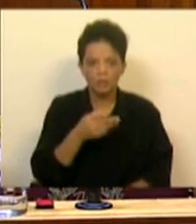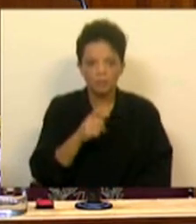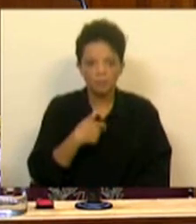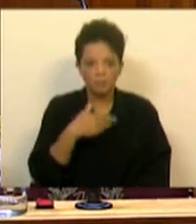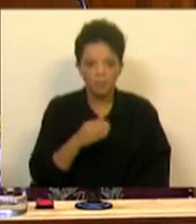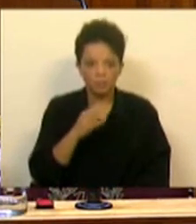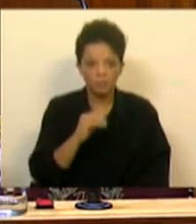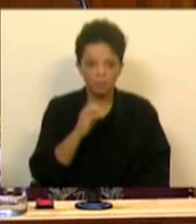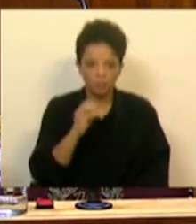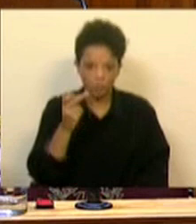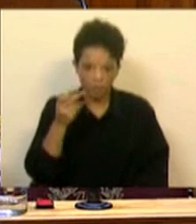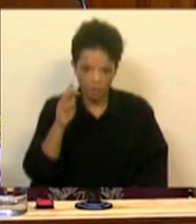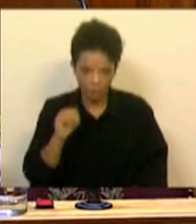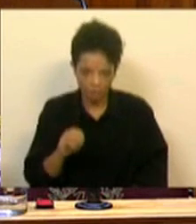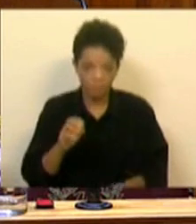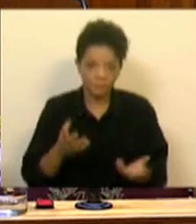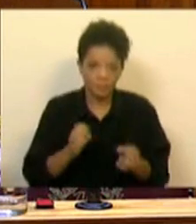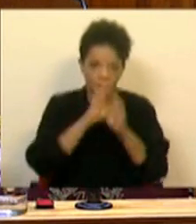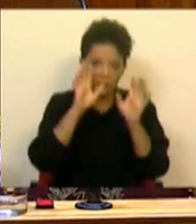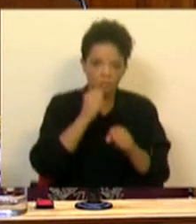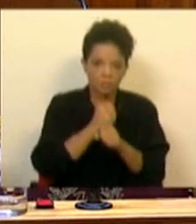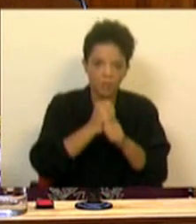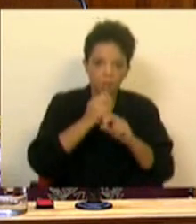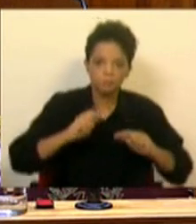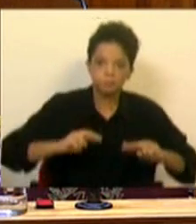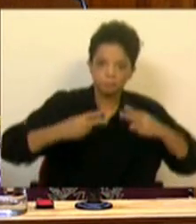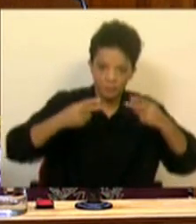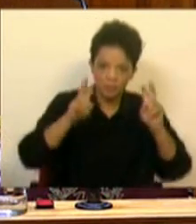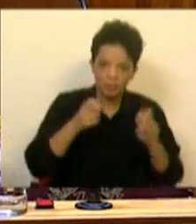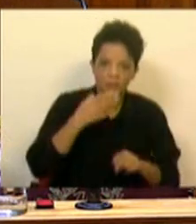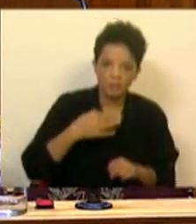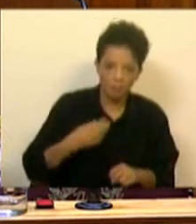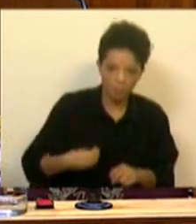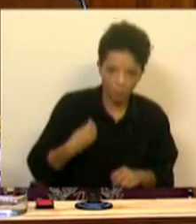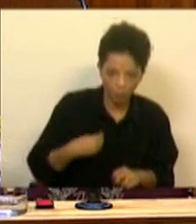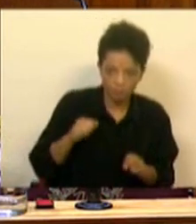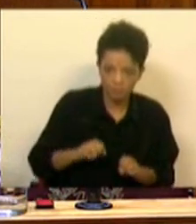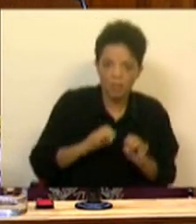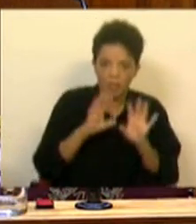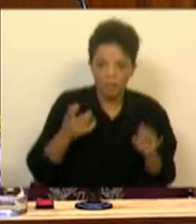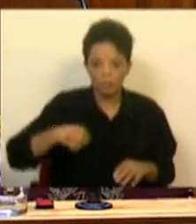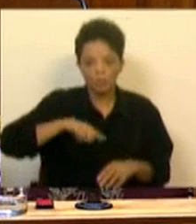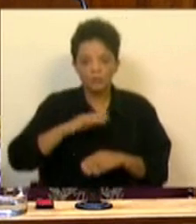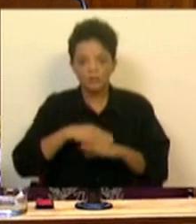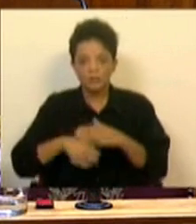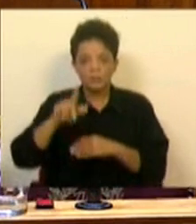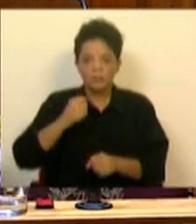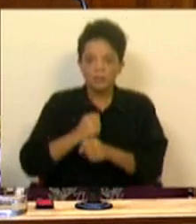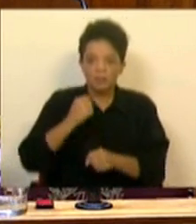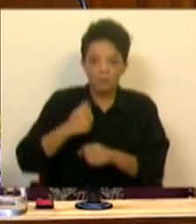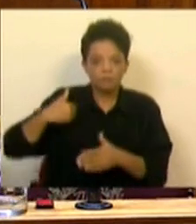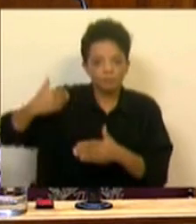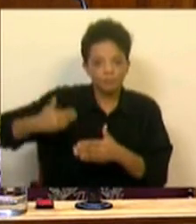Soares, evidentemente que as questões das carreiras são o assunto que nos preocupa. Aquilo que foi feito e o trabalho que foi